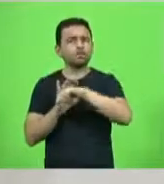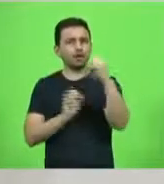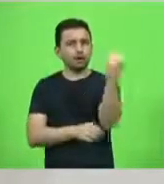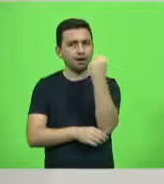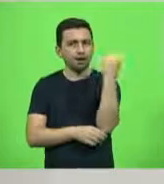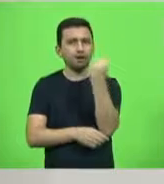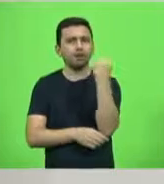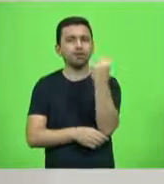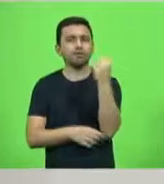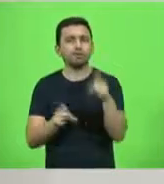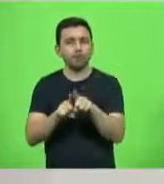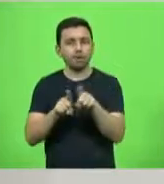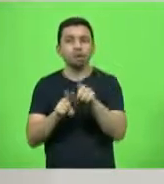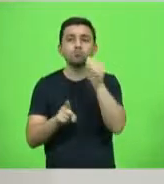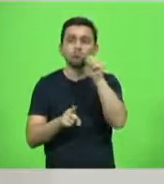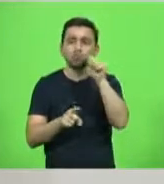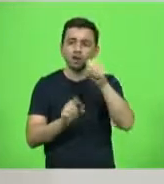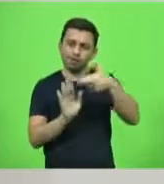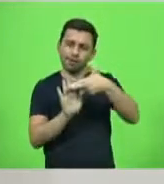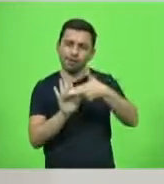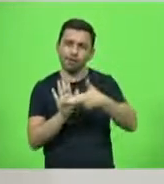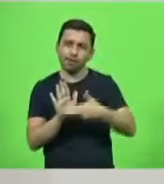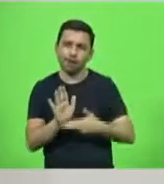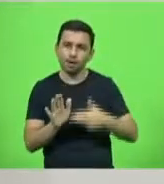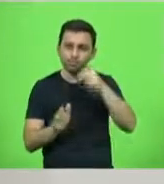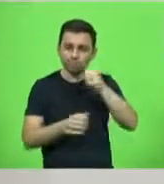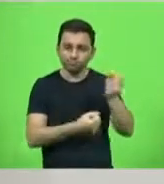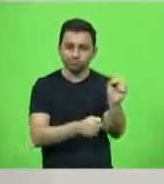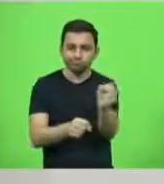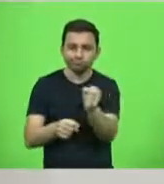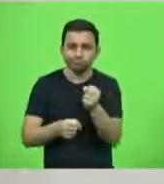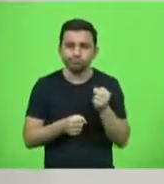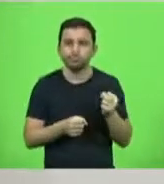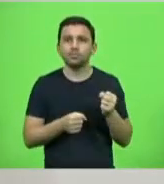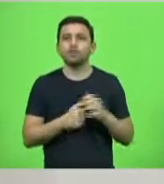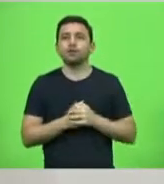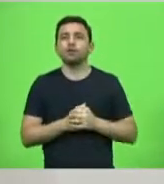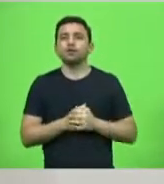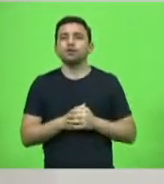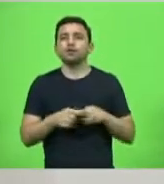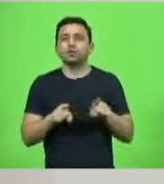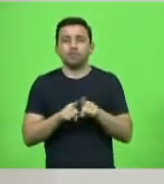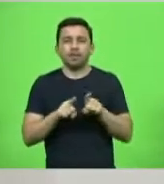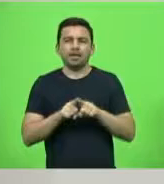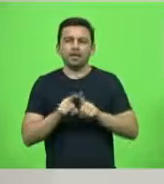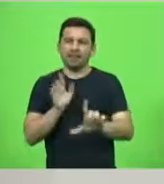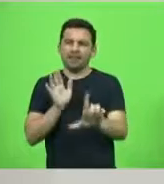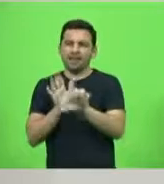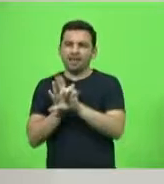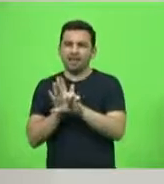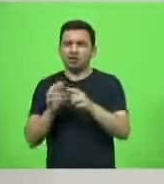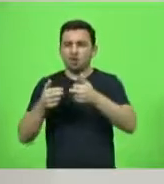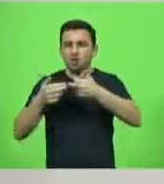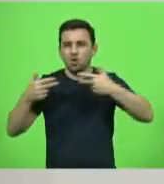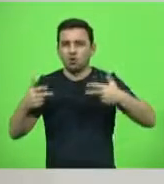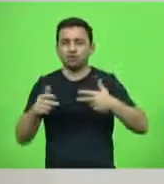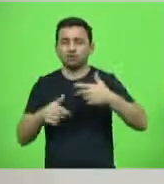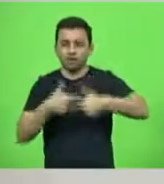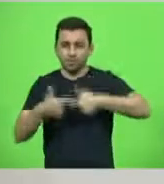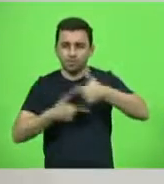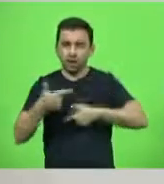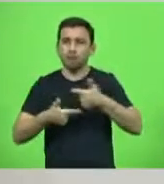trabalho da empregada doméstica, garantindo-lhe direitos trabalhistas que historicamente lhe foram negados, às